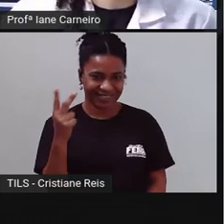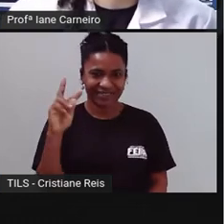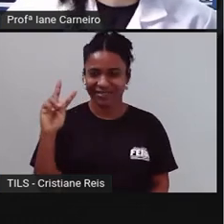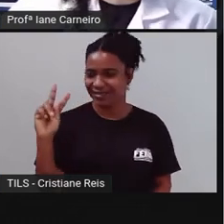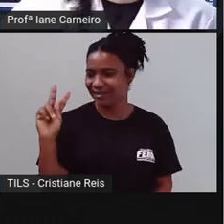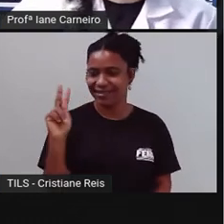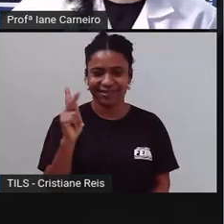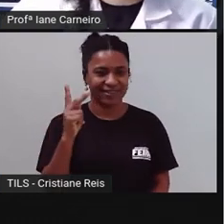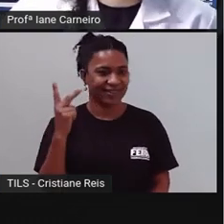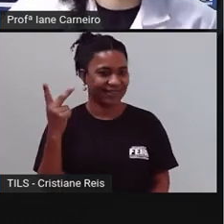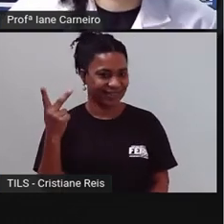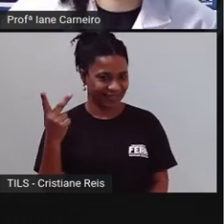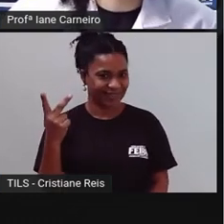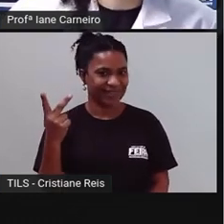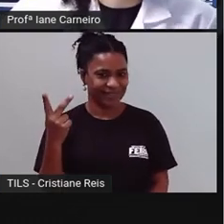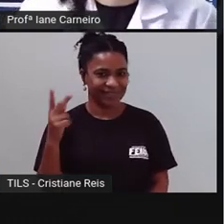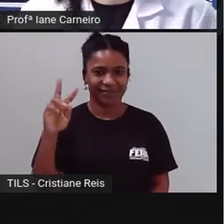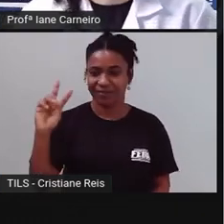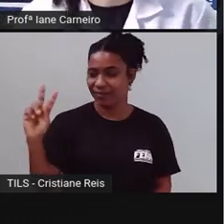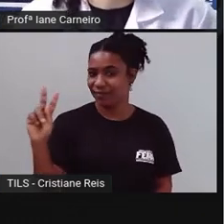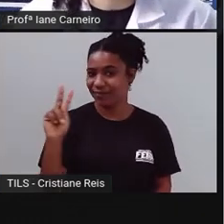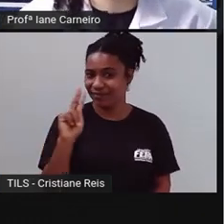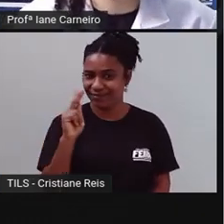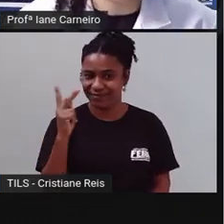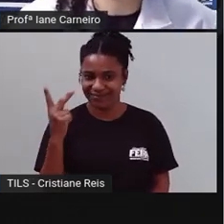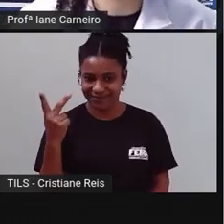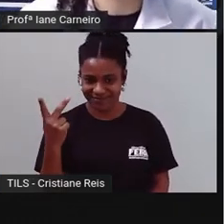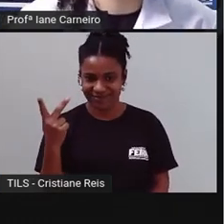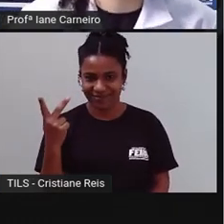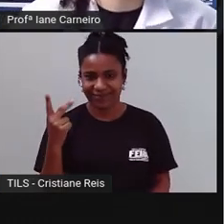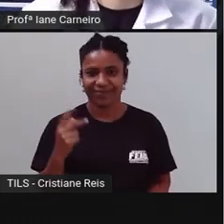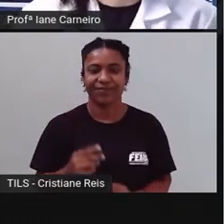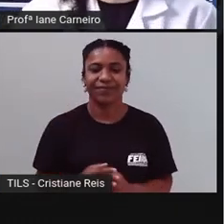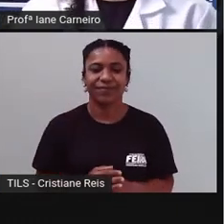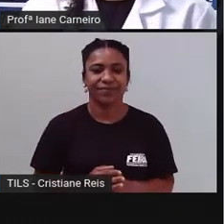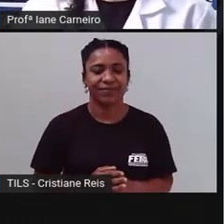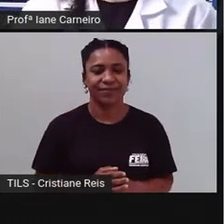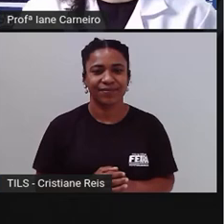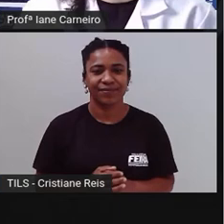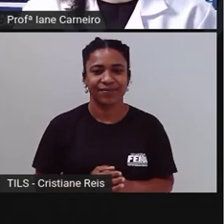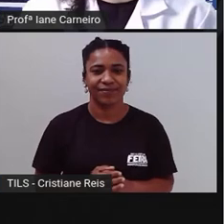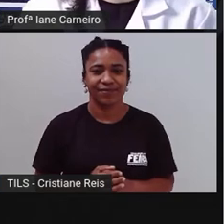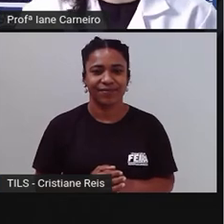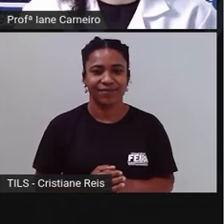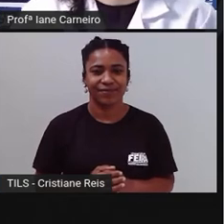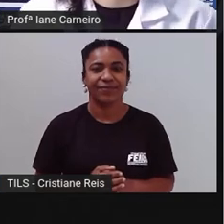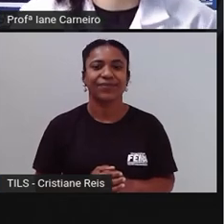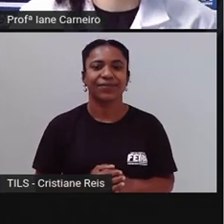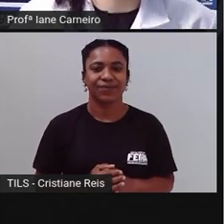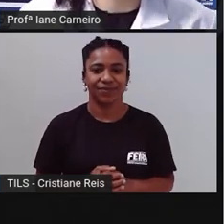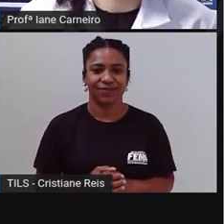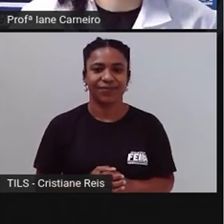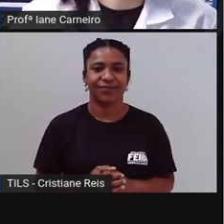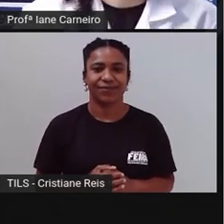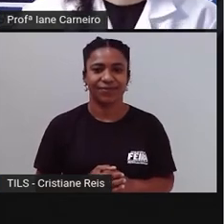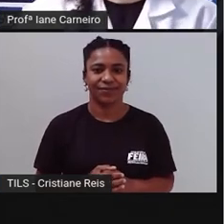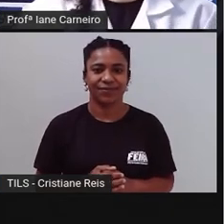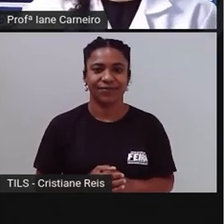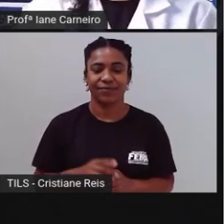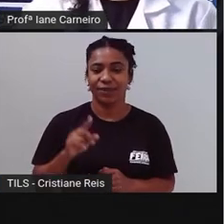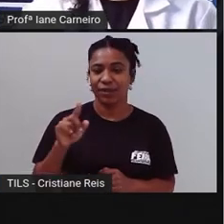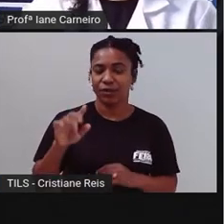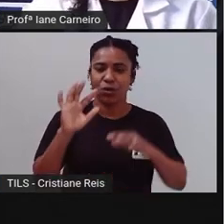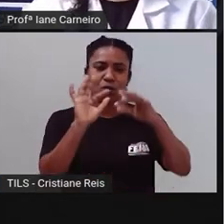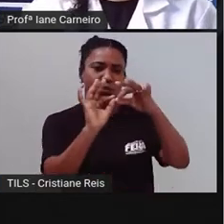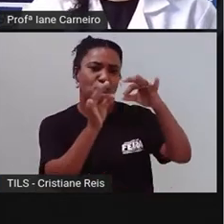Iane aí, ó. A helicóptero se escreve com H. Botei aqui a letra, certo? E